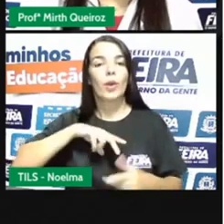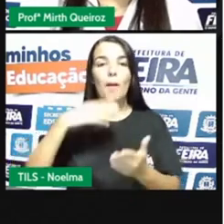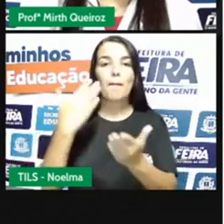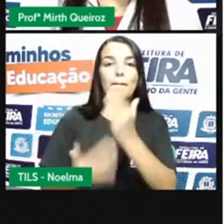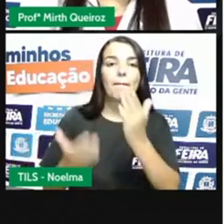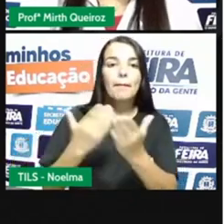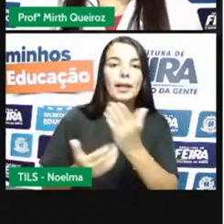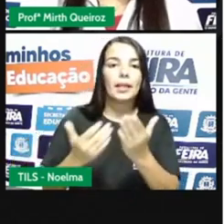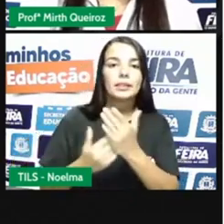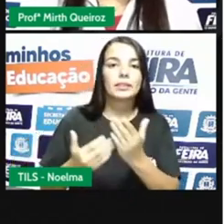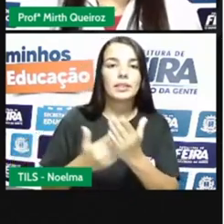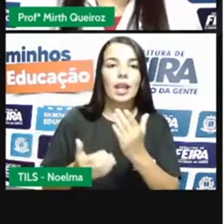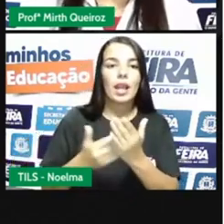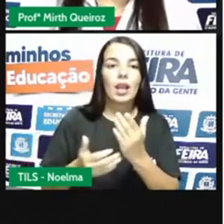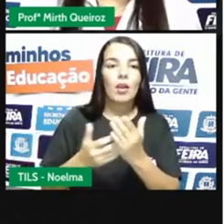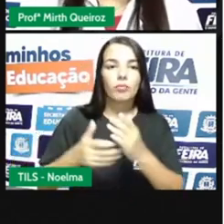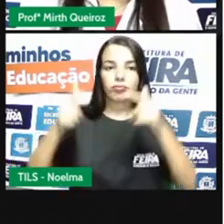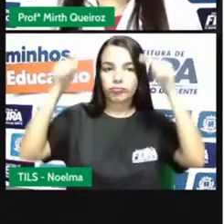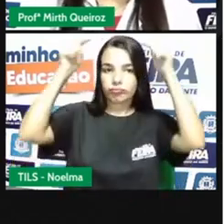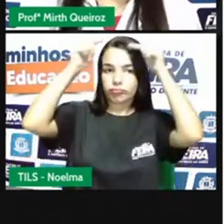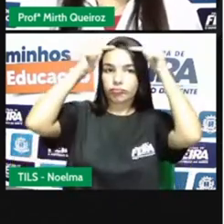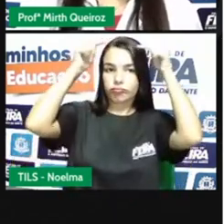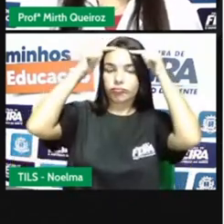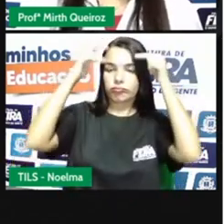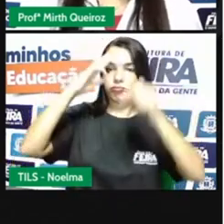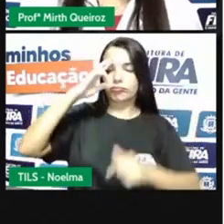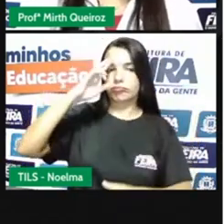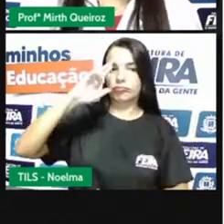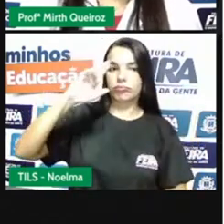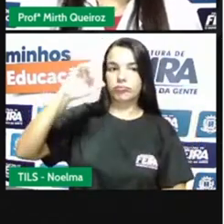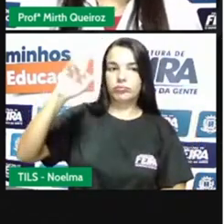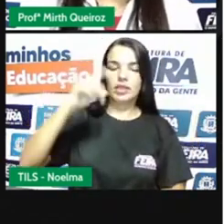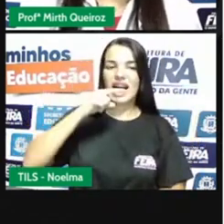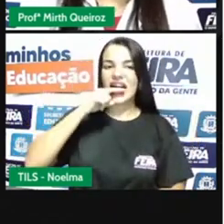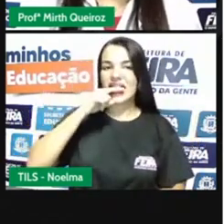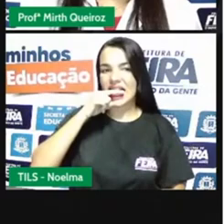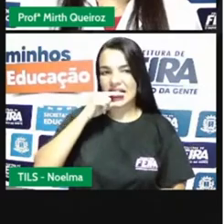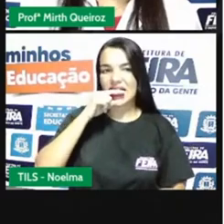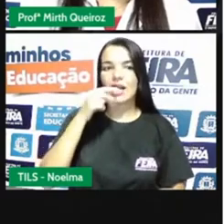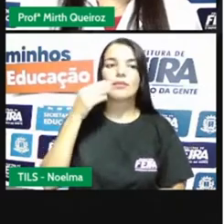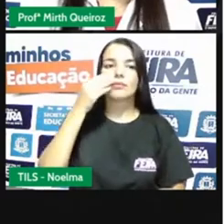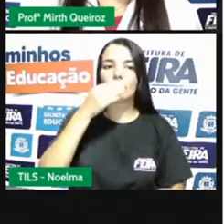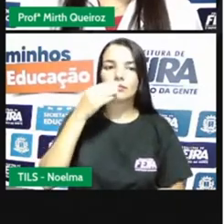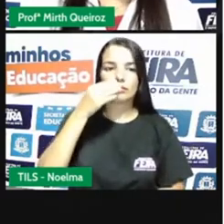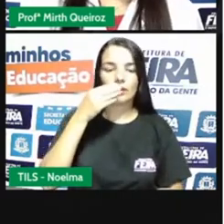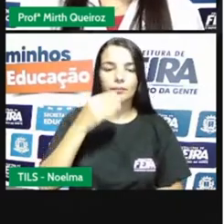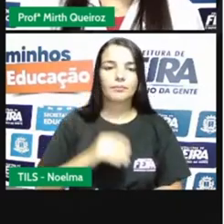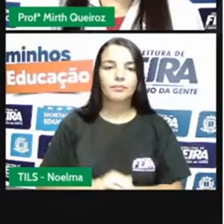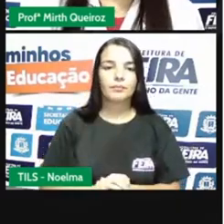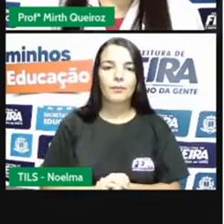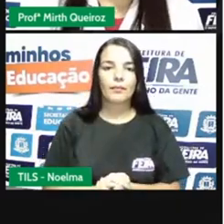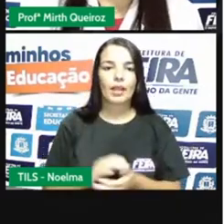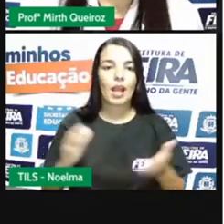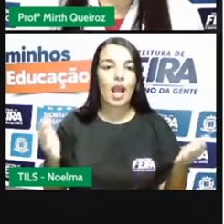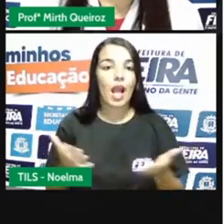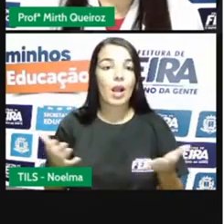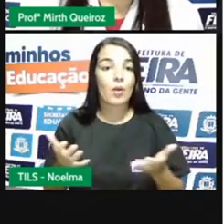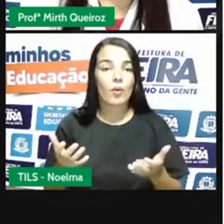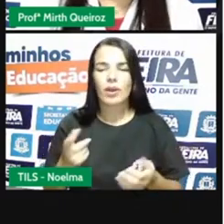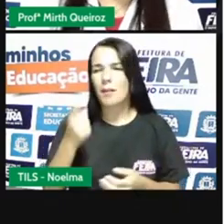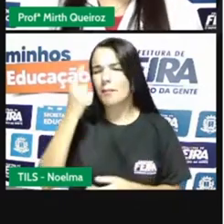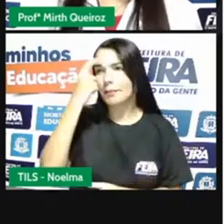monopólio, né? Sobre esse produto que é a cana-de-açúcar. Vão plantar